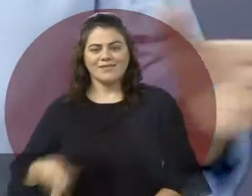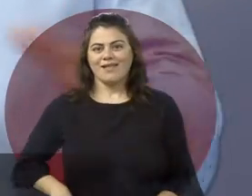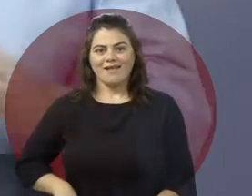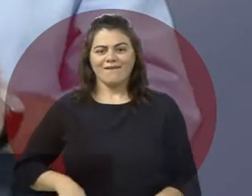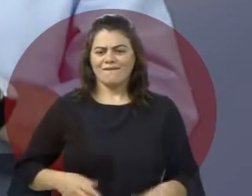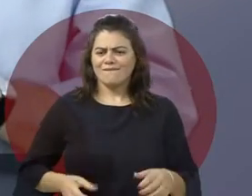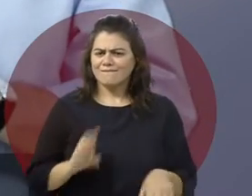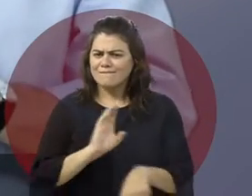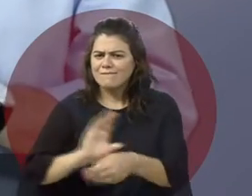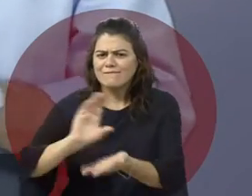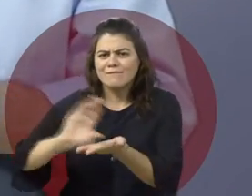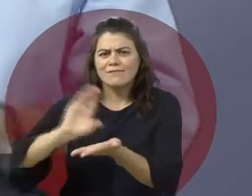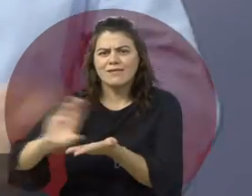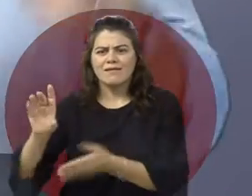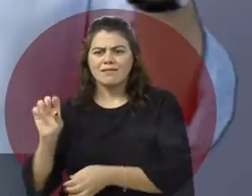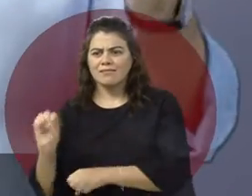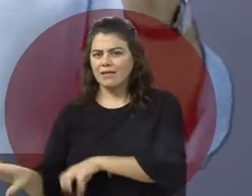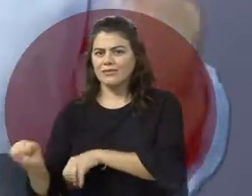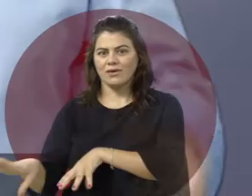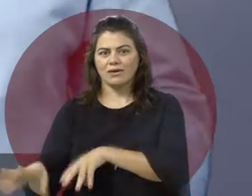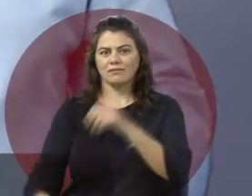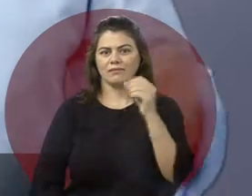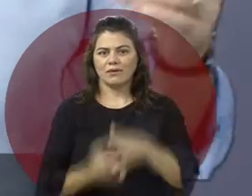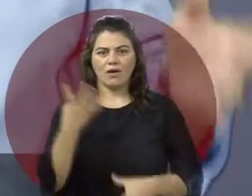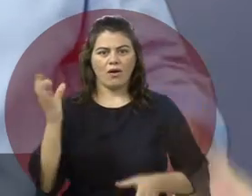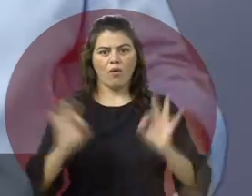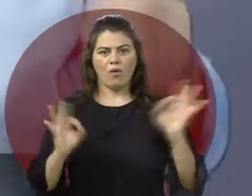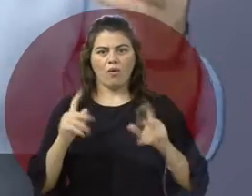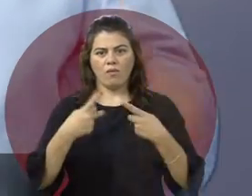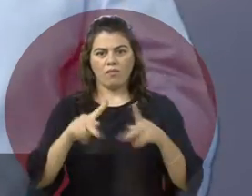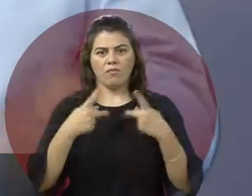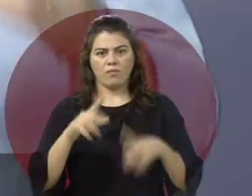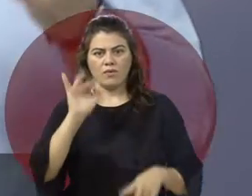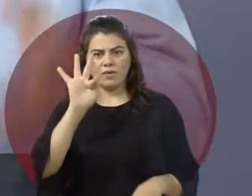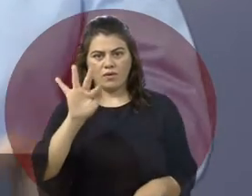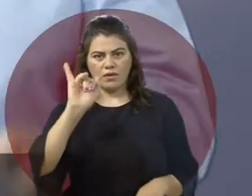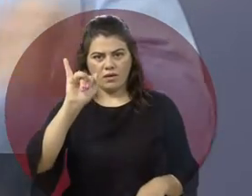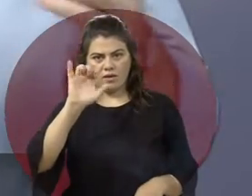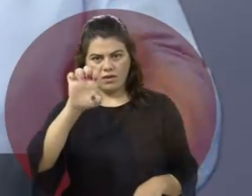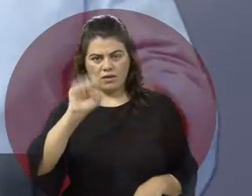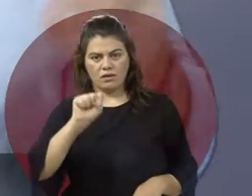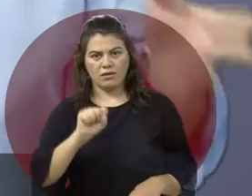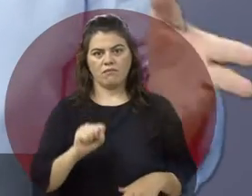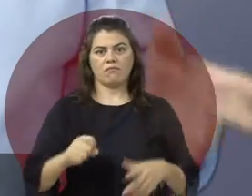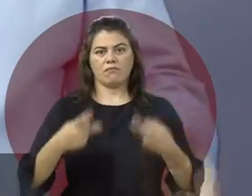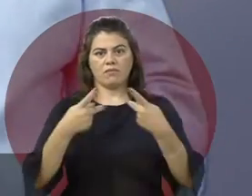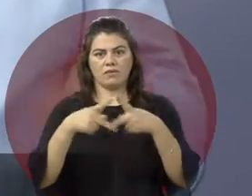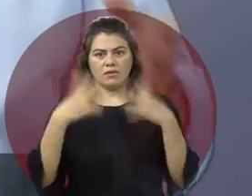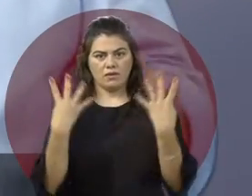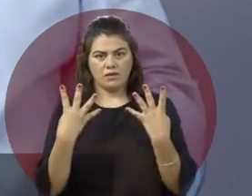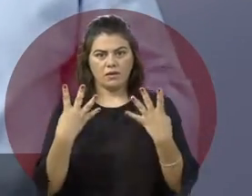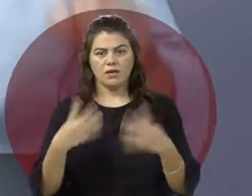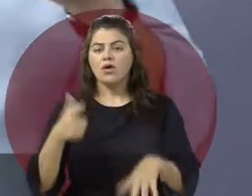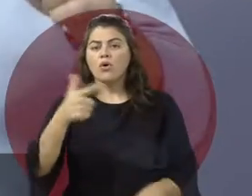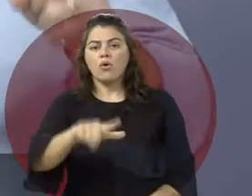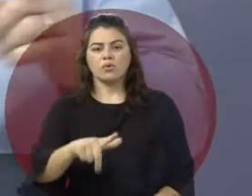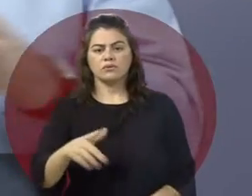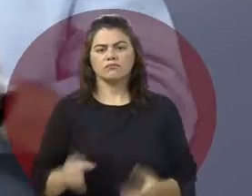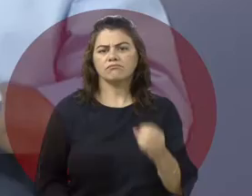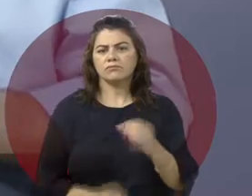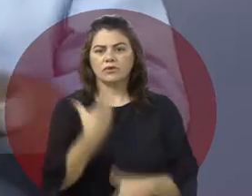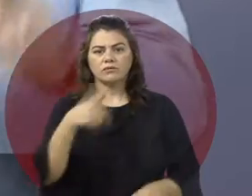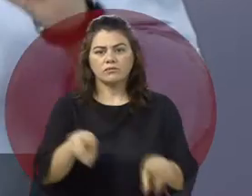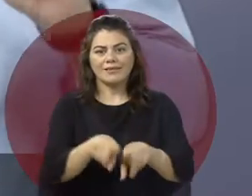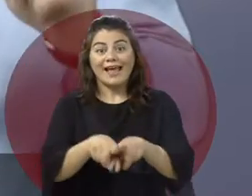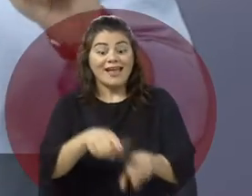presidente que mais investiu na educação. Criou os programas ProUni, Fies, Pronatec, Ciências Sem Fronteiras e outros. E